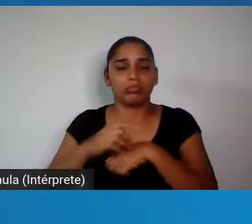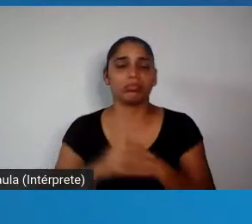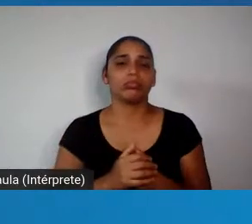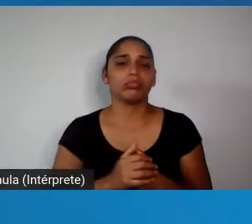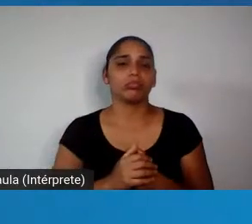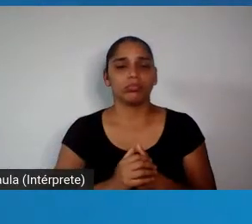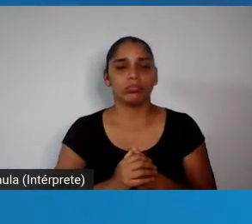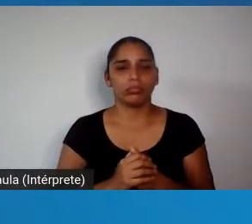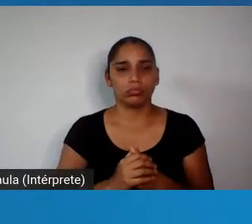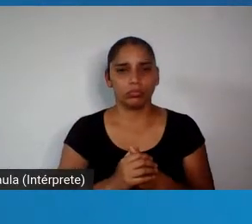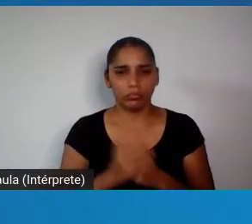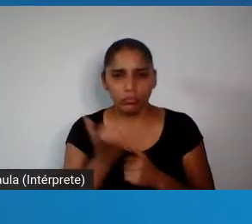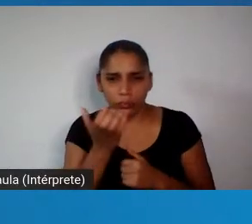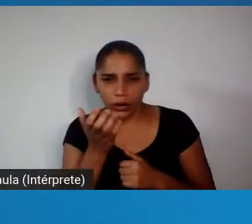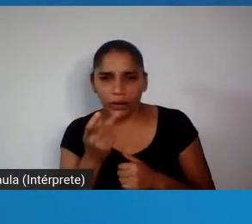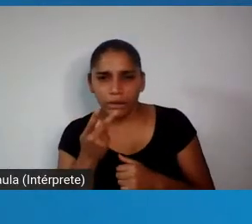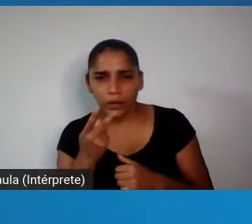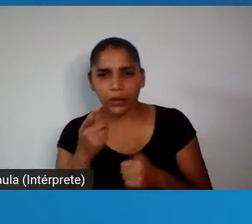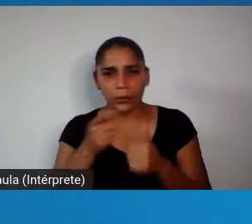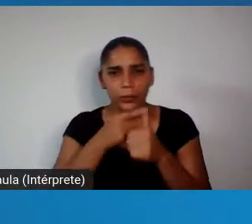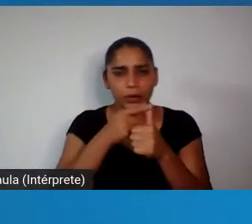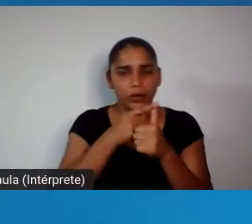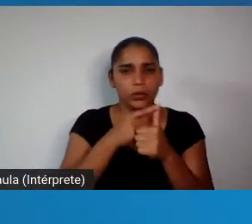Você quer falar primeiro, Temporão?